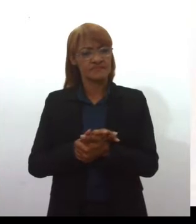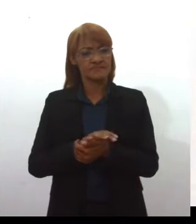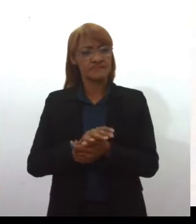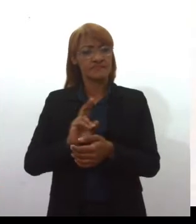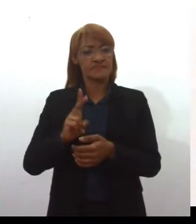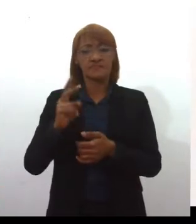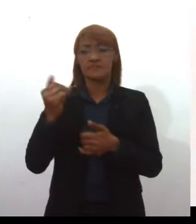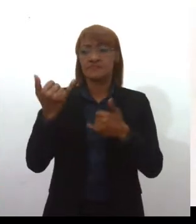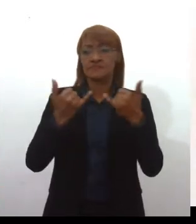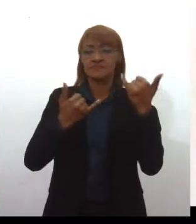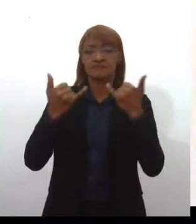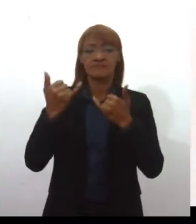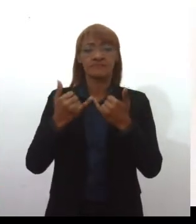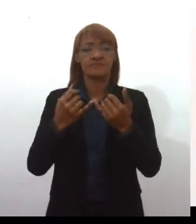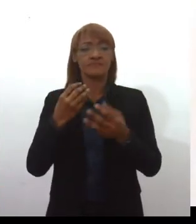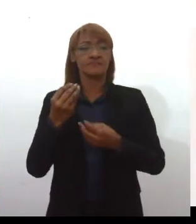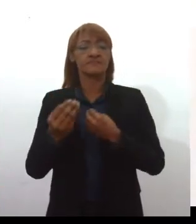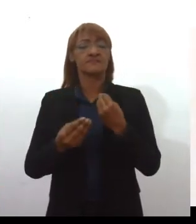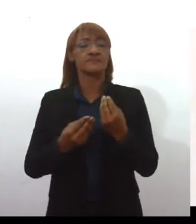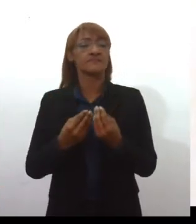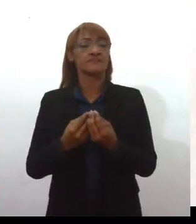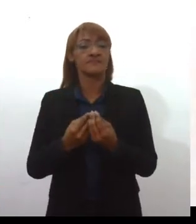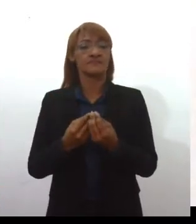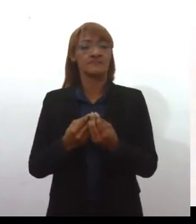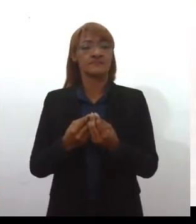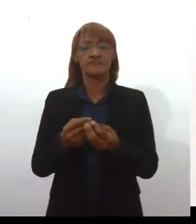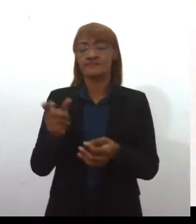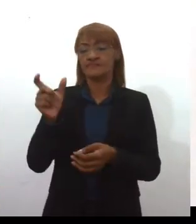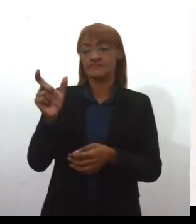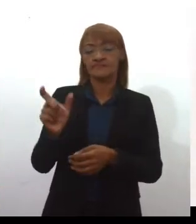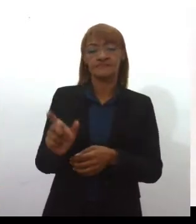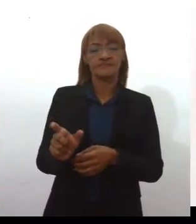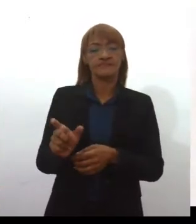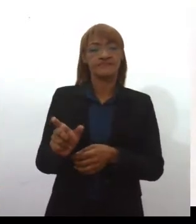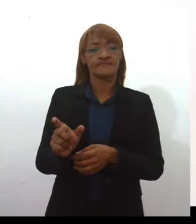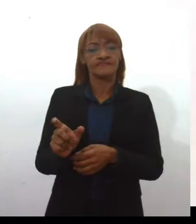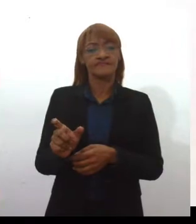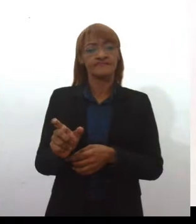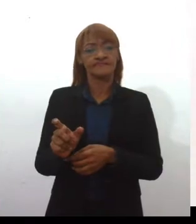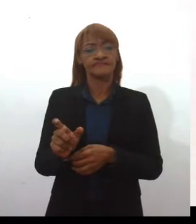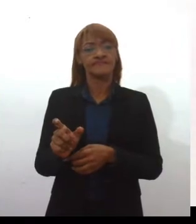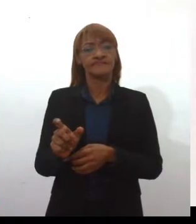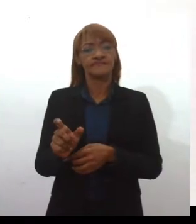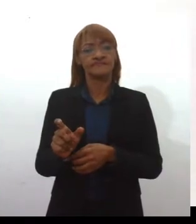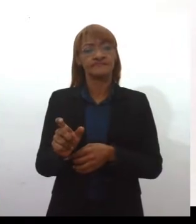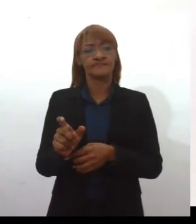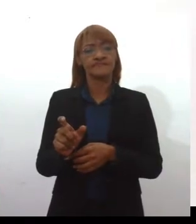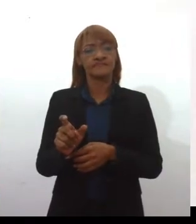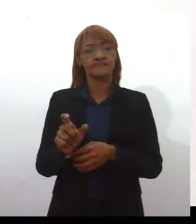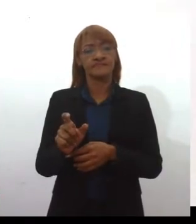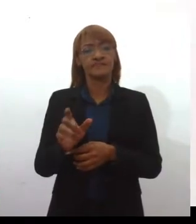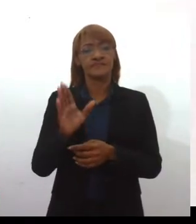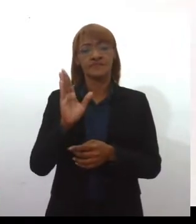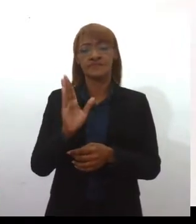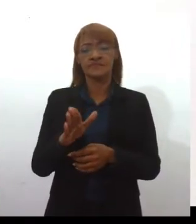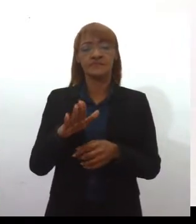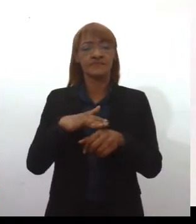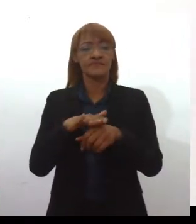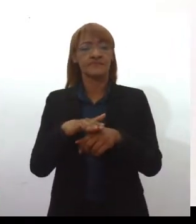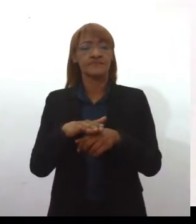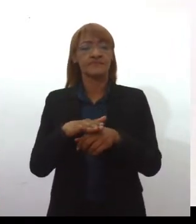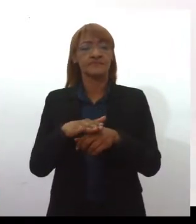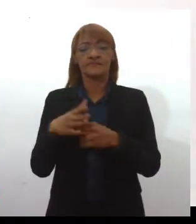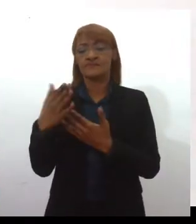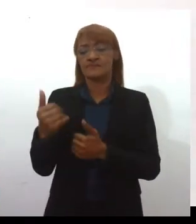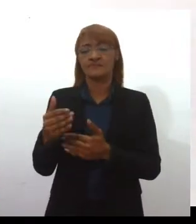muito dessa forma em que ela vai tratar com a juventude, falando sobre liberdades,